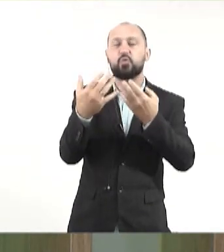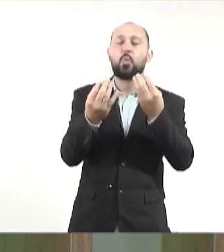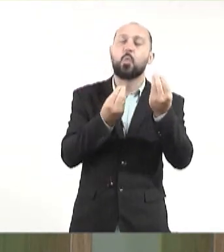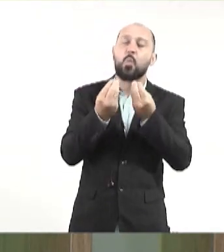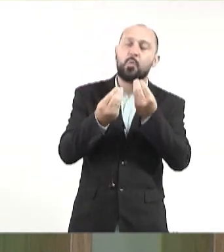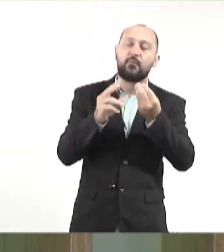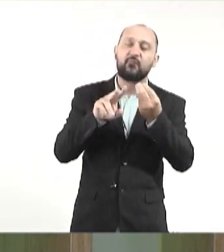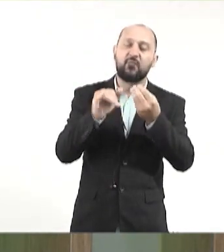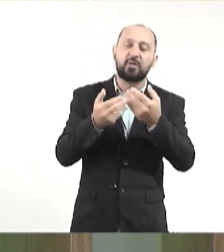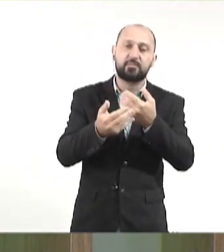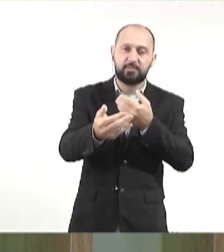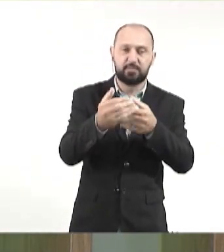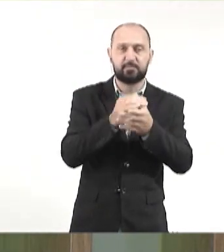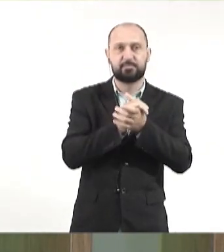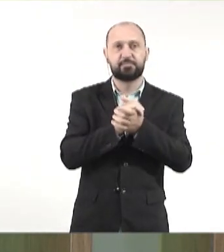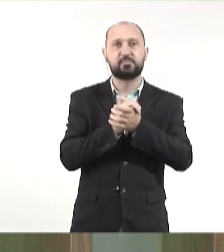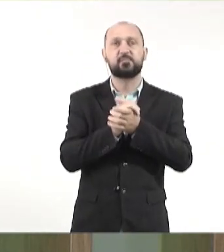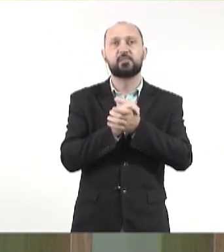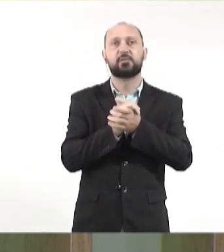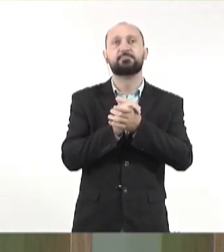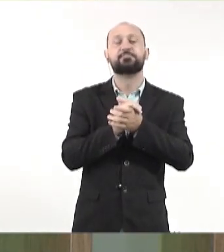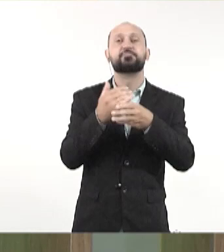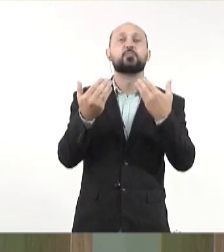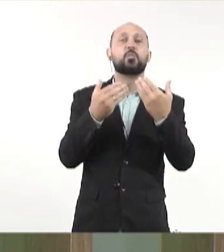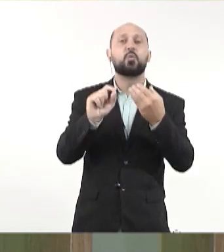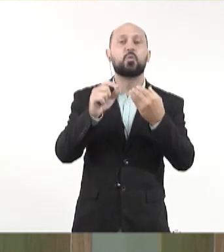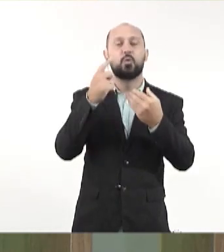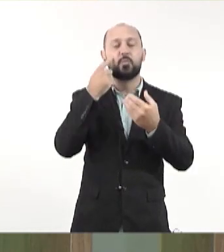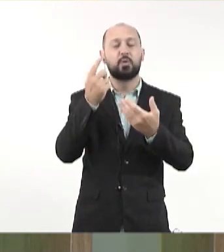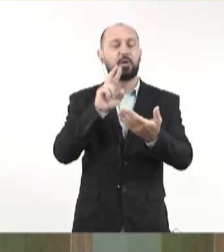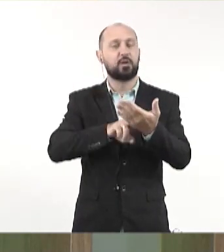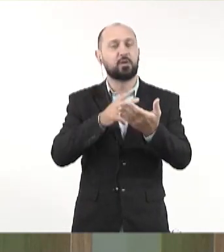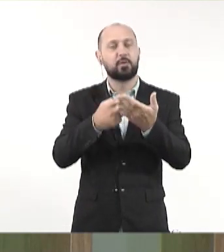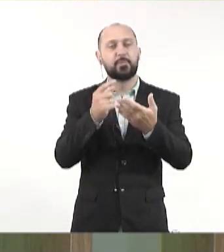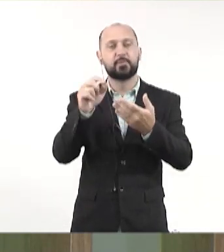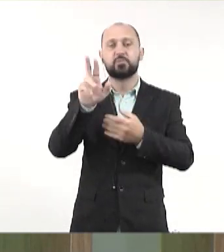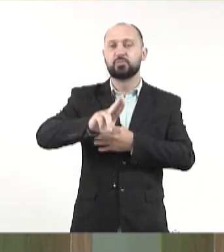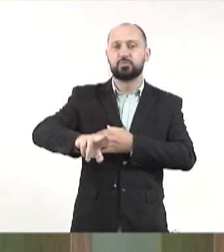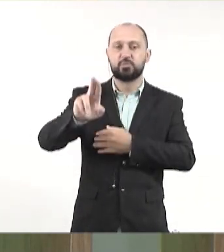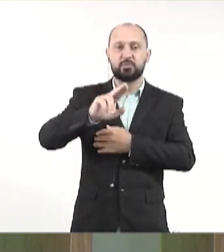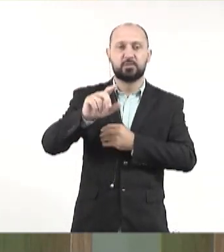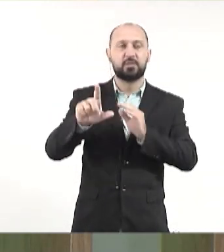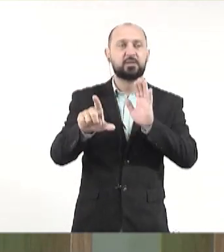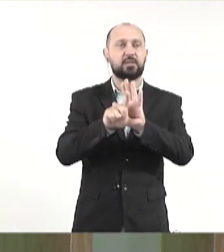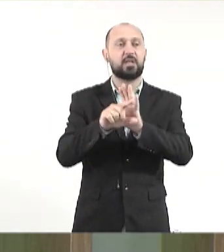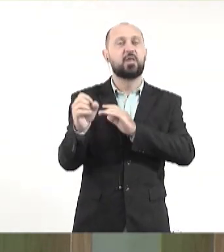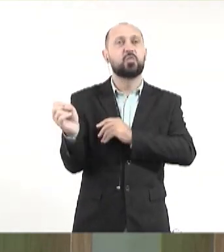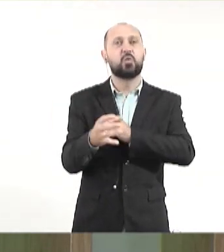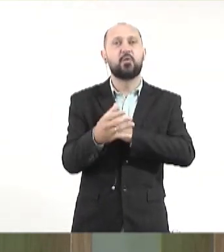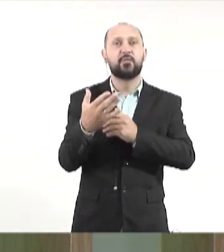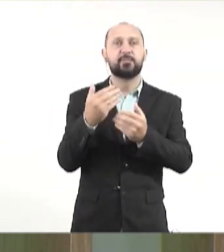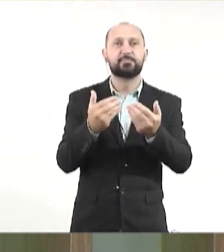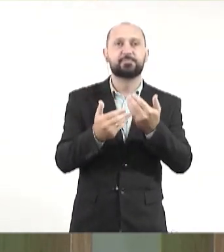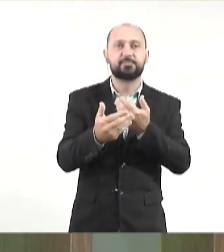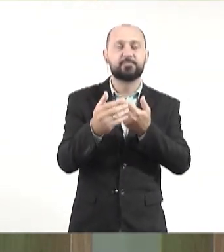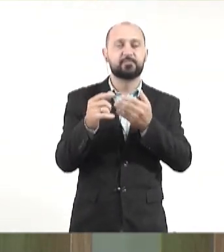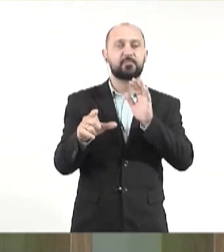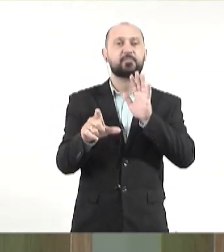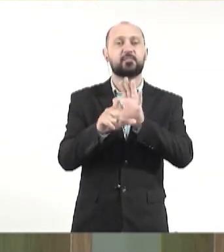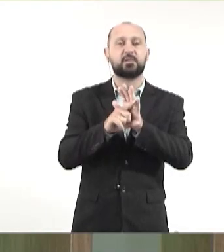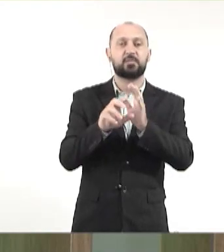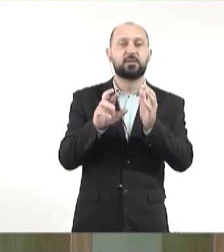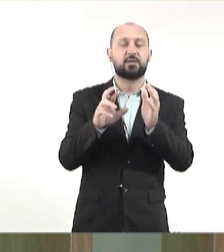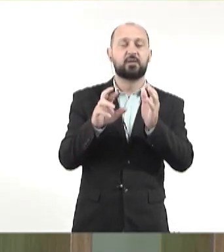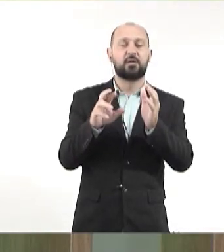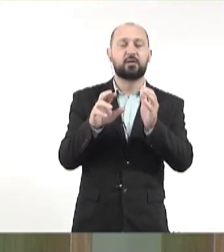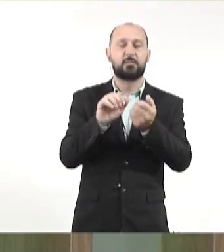redesenho, né, como a interpretação e aplicação dessa nova legislação, que agora nós estamos trabalhando